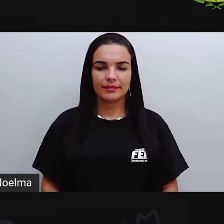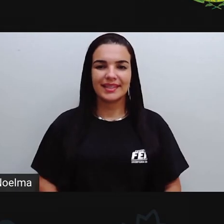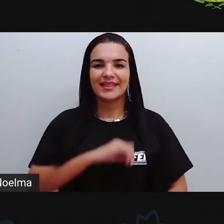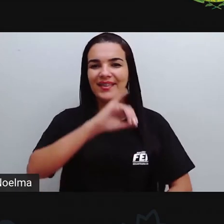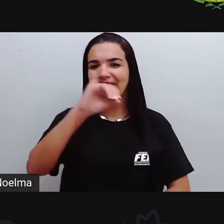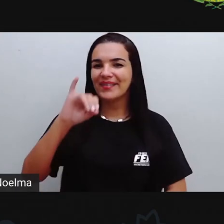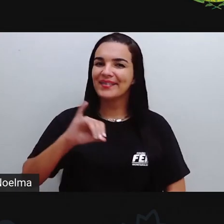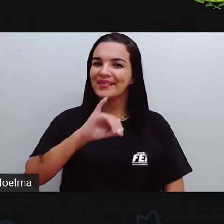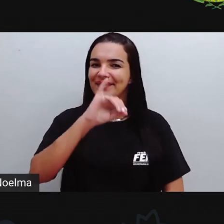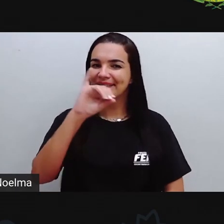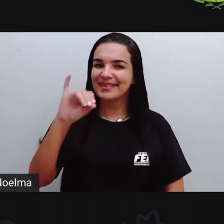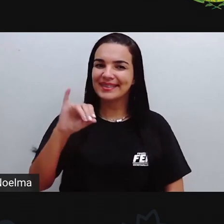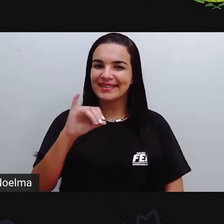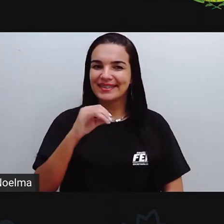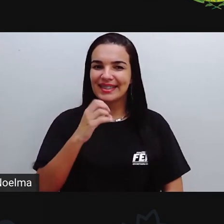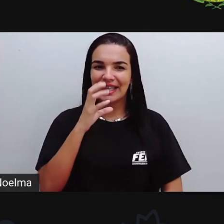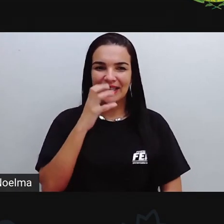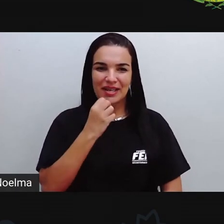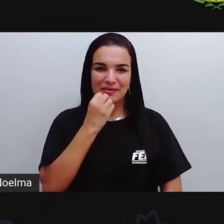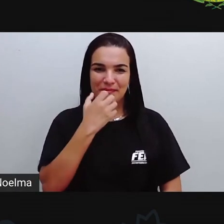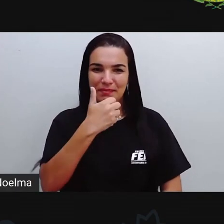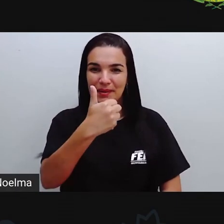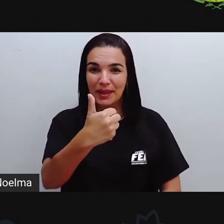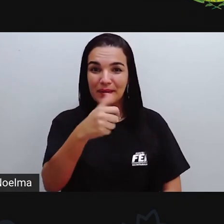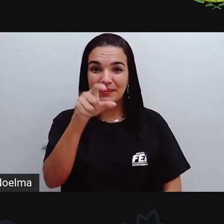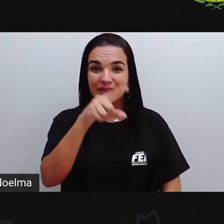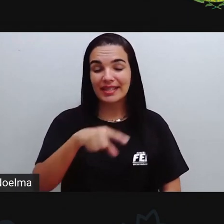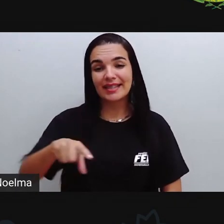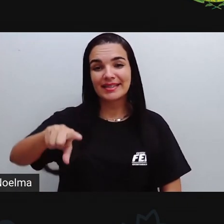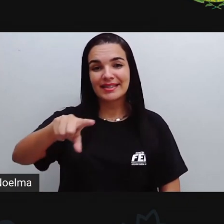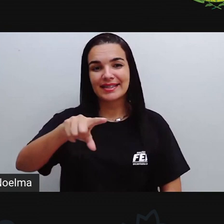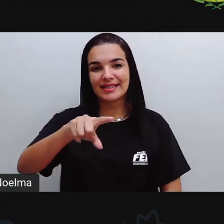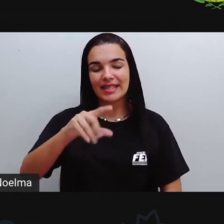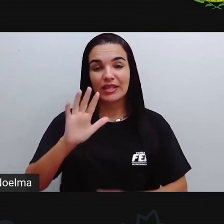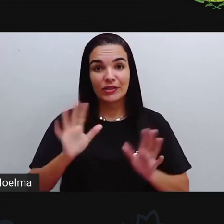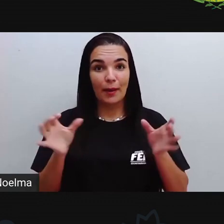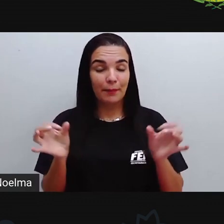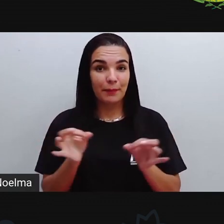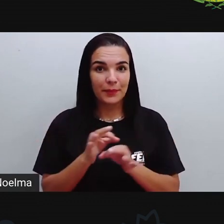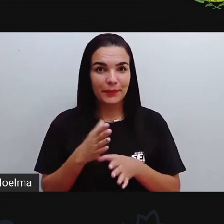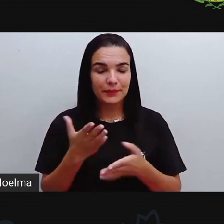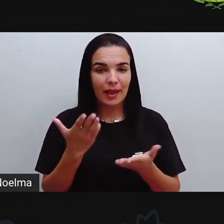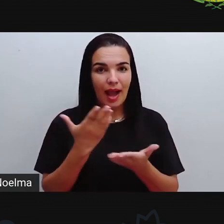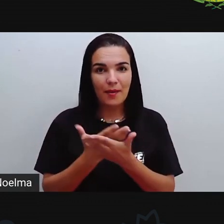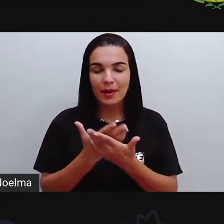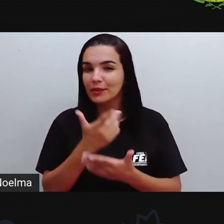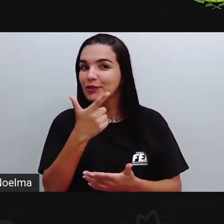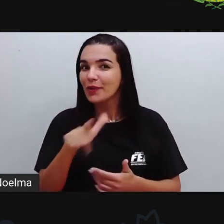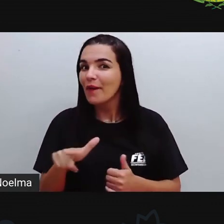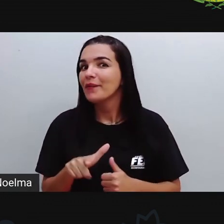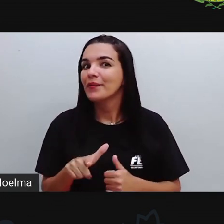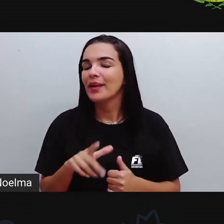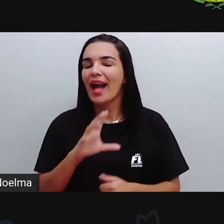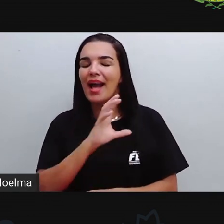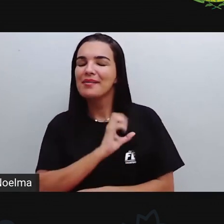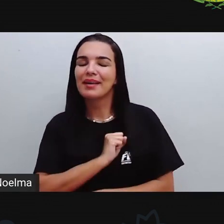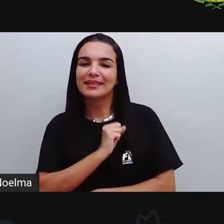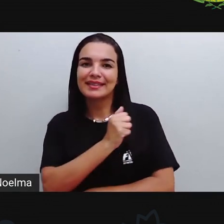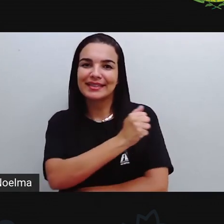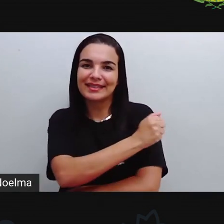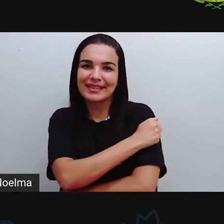Olá, amores! E aí, tudo bem com vocês? Prontos para mais uma aula, nossos queridos e amados